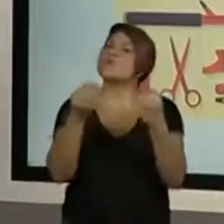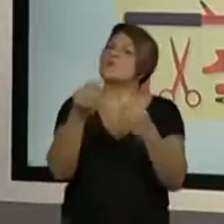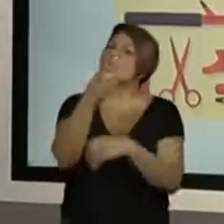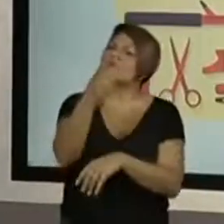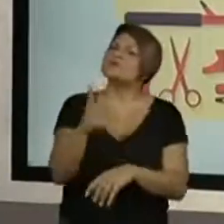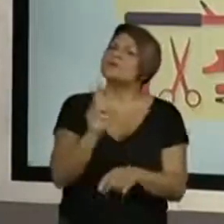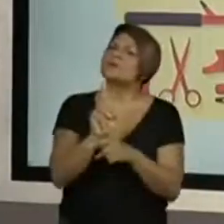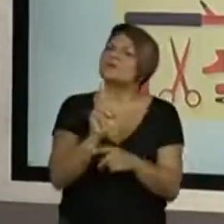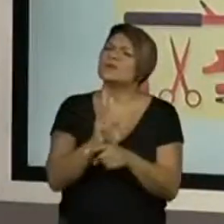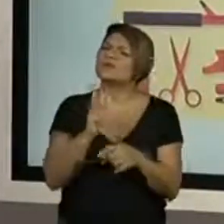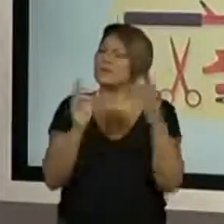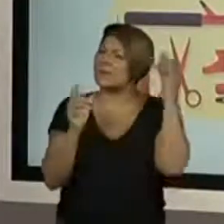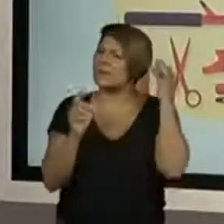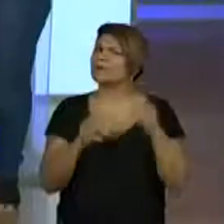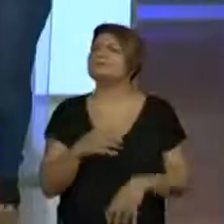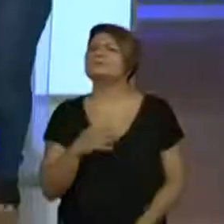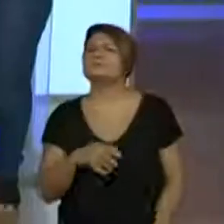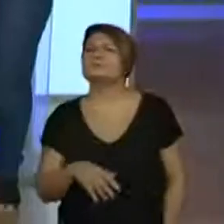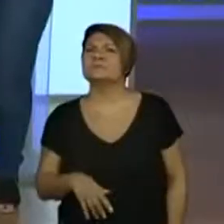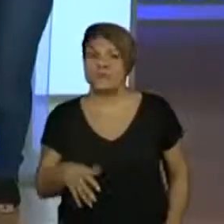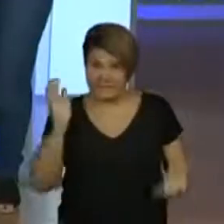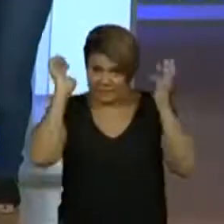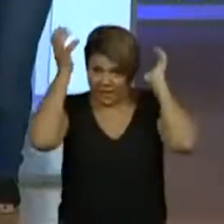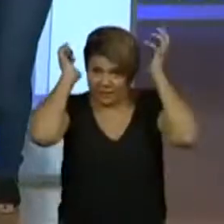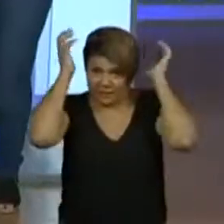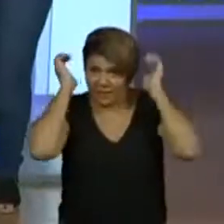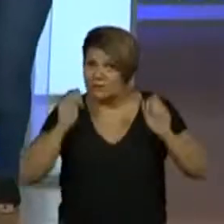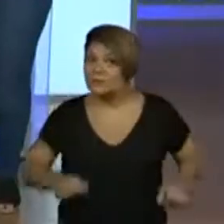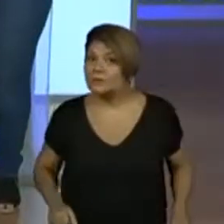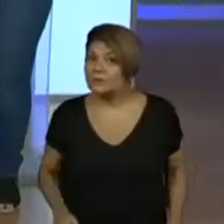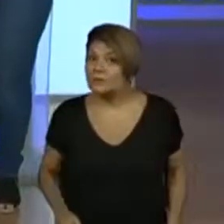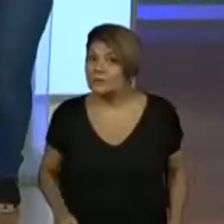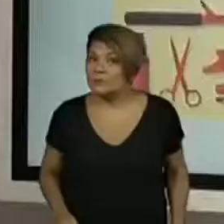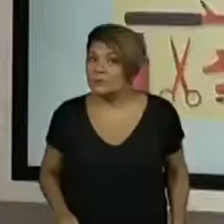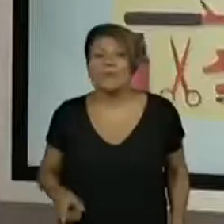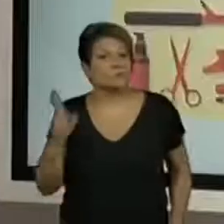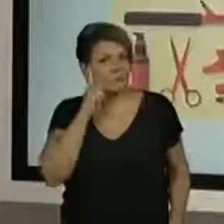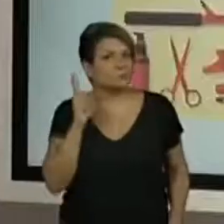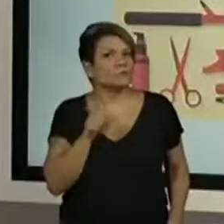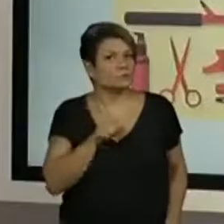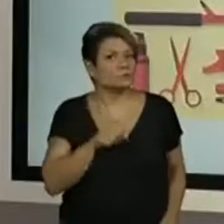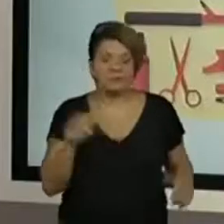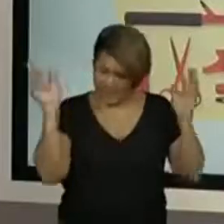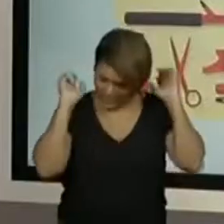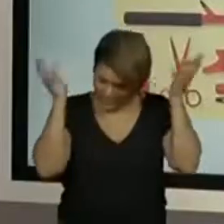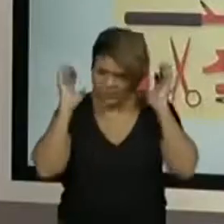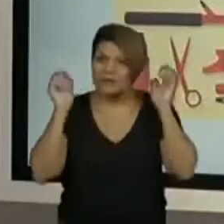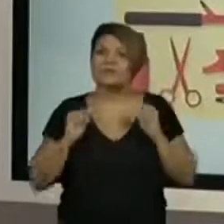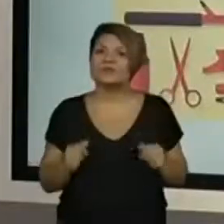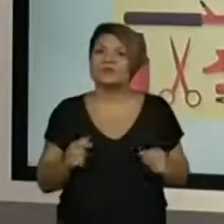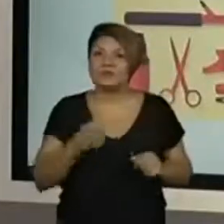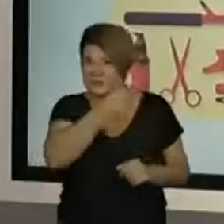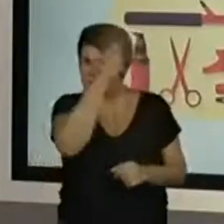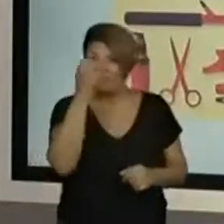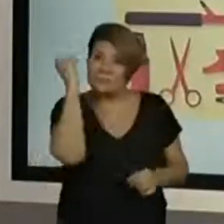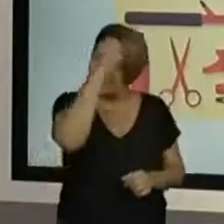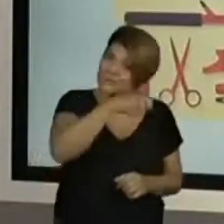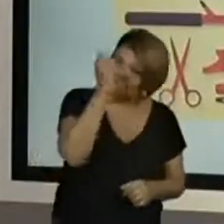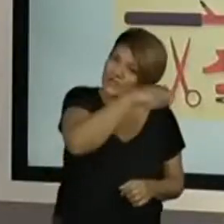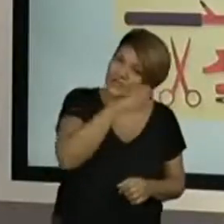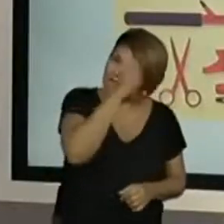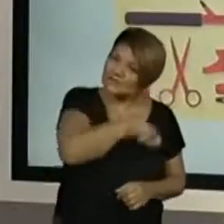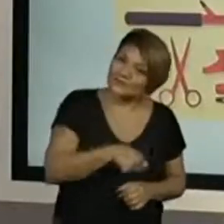cuidando dos cabelos? Andam lavando direitinho. lavando o cabelo? Estão lavando? Estão penteando o cabelo?